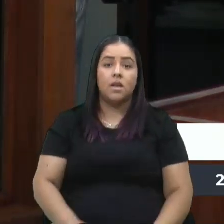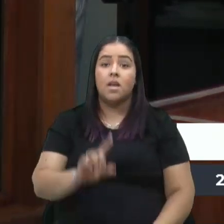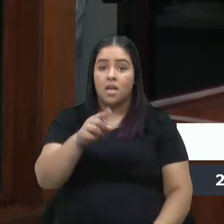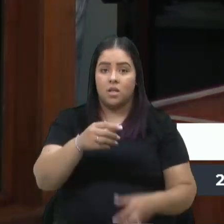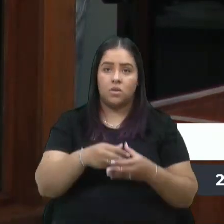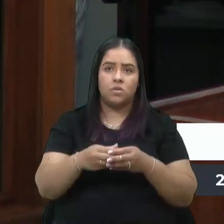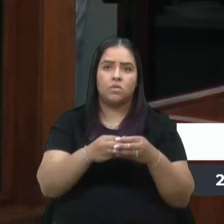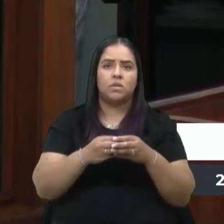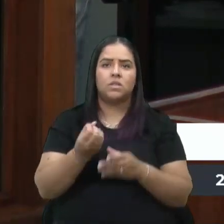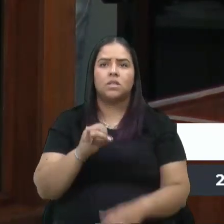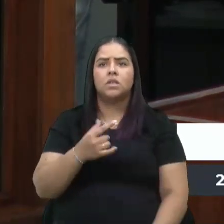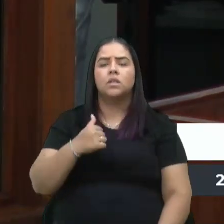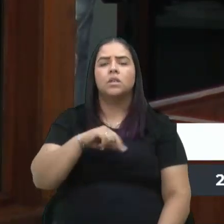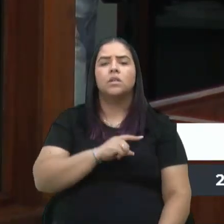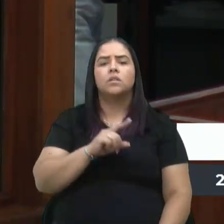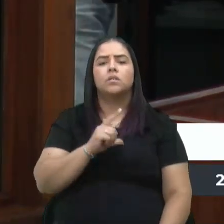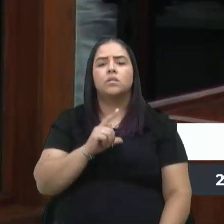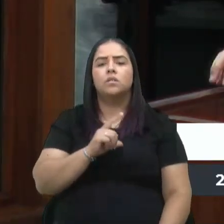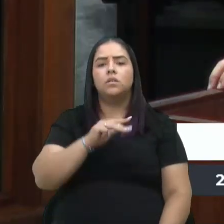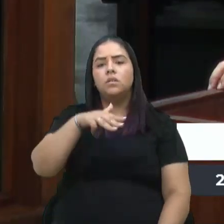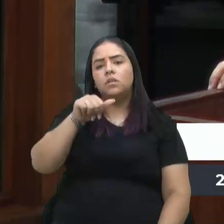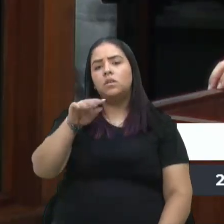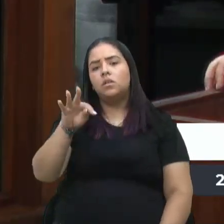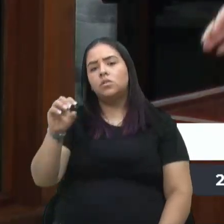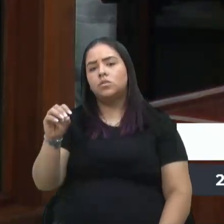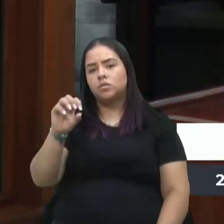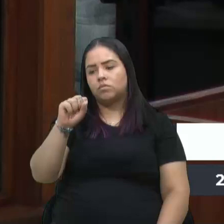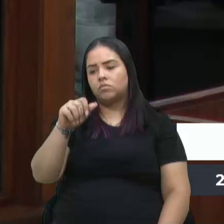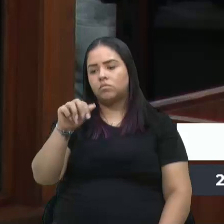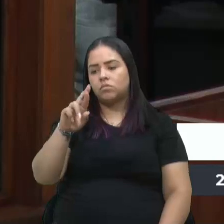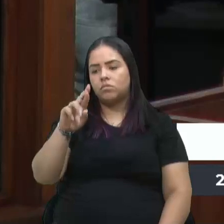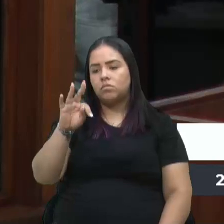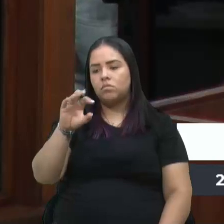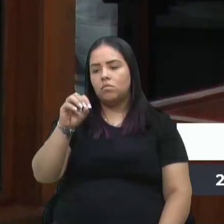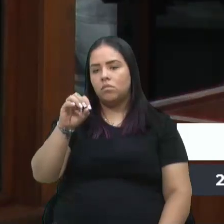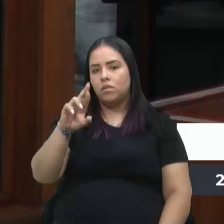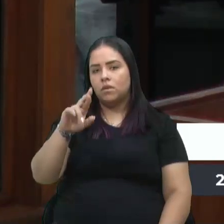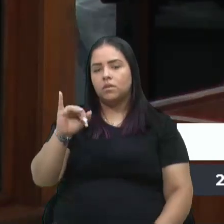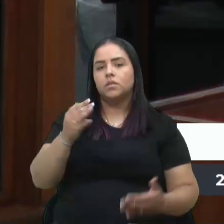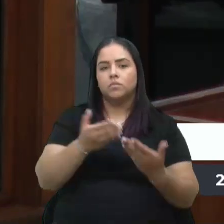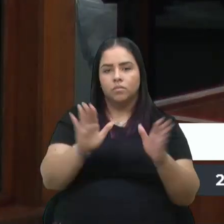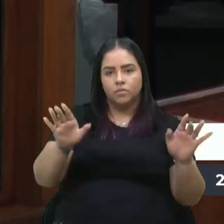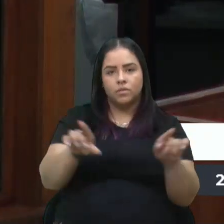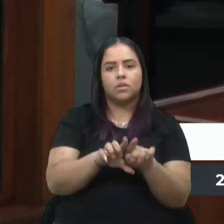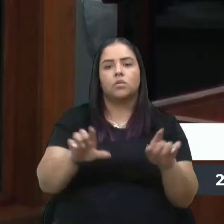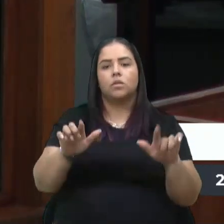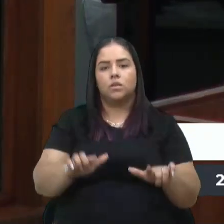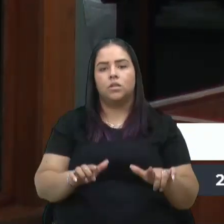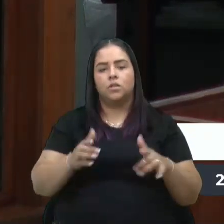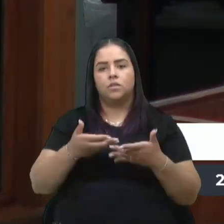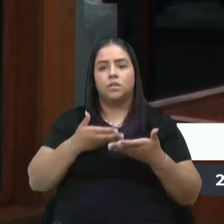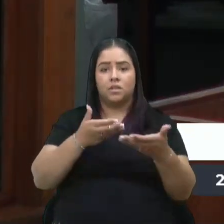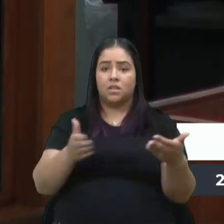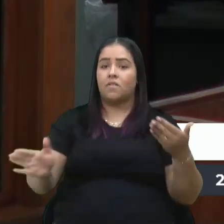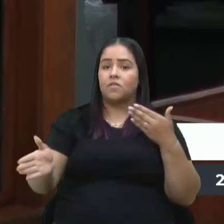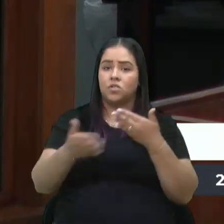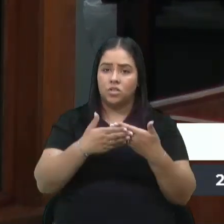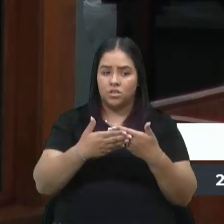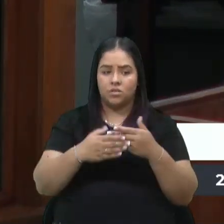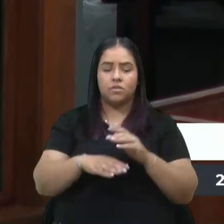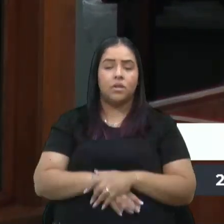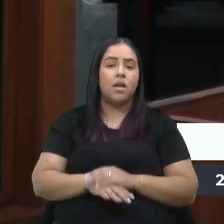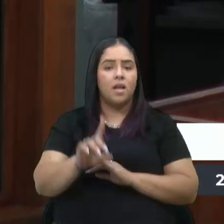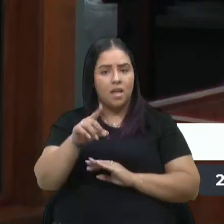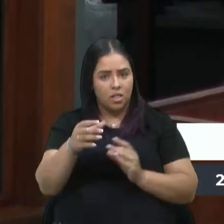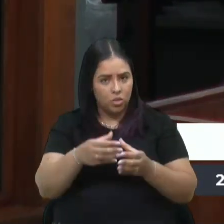Se nós tivéssemos o Mato Sartori aberto, é ponto de visitação turística. Está fechado. É